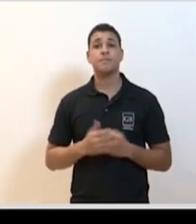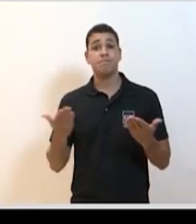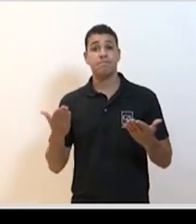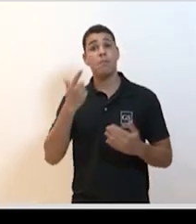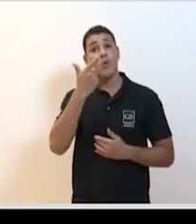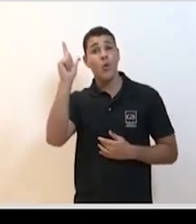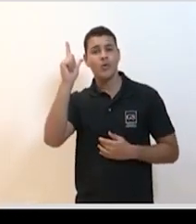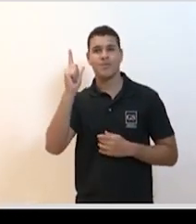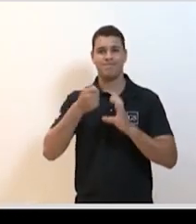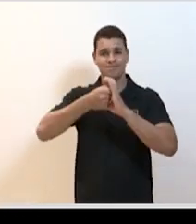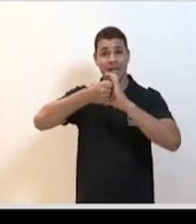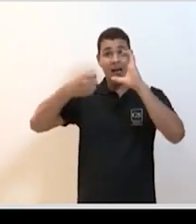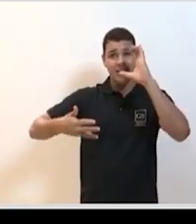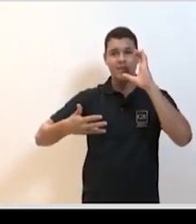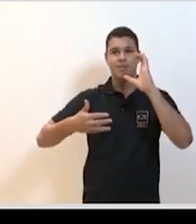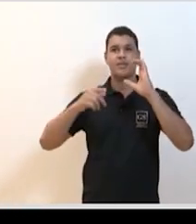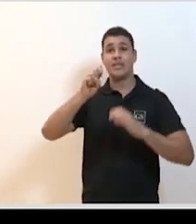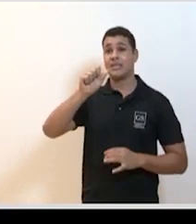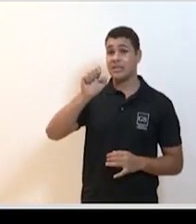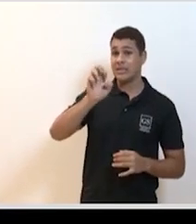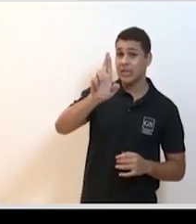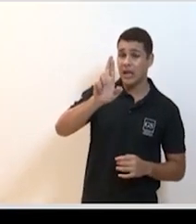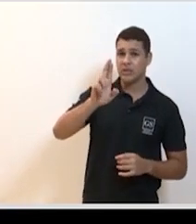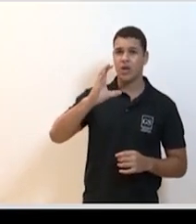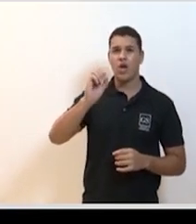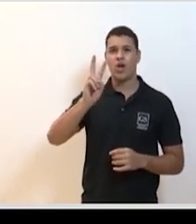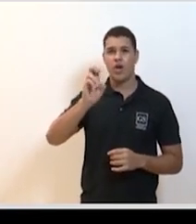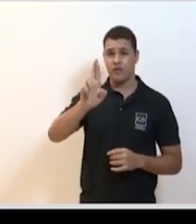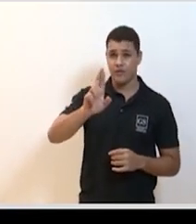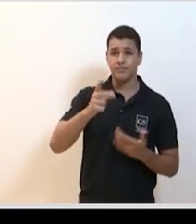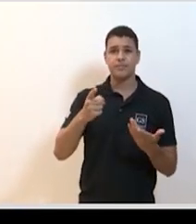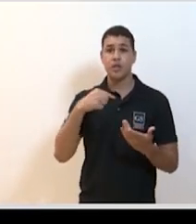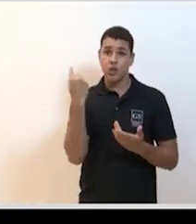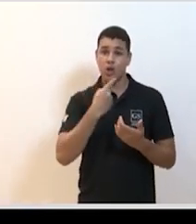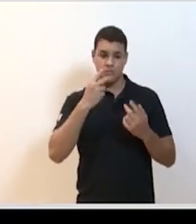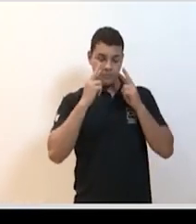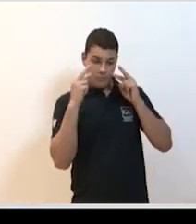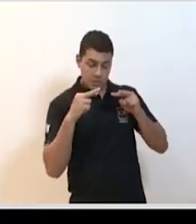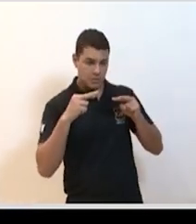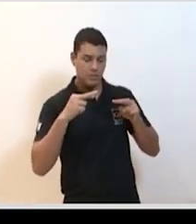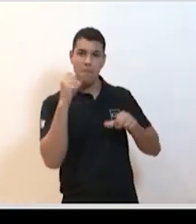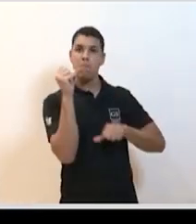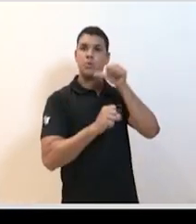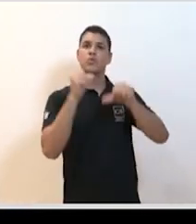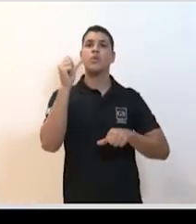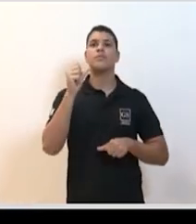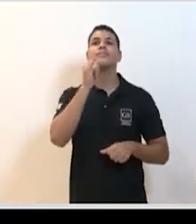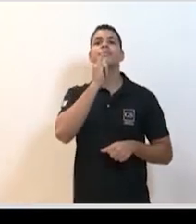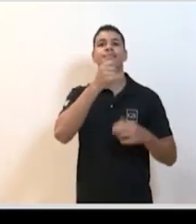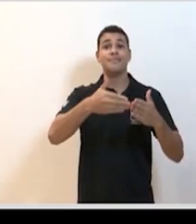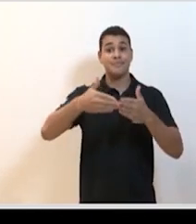Outro aspecto importante relacionado ao Sars-CoV, que mudou a nossa percepção em relação a epidemias. Contenção e quarentena.